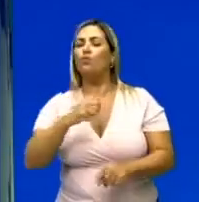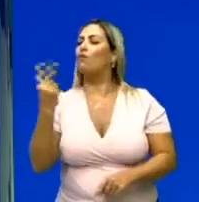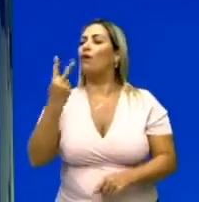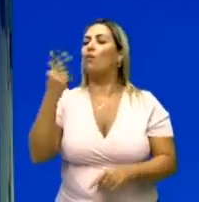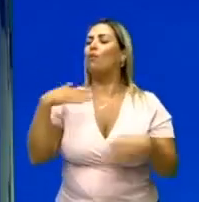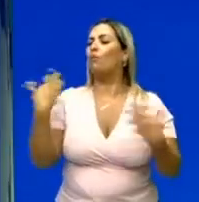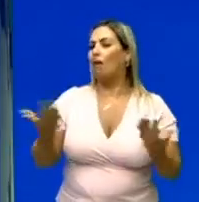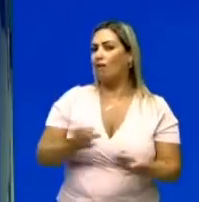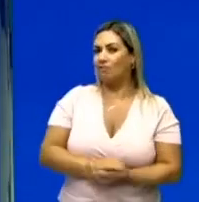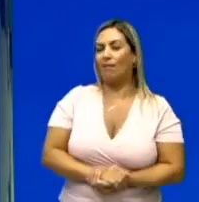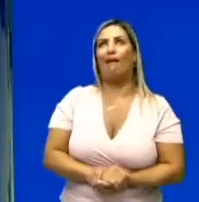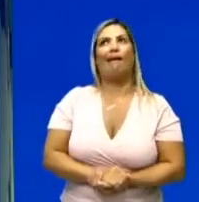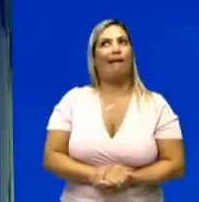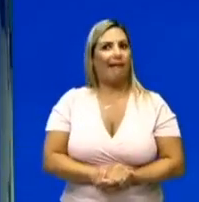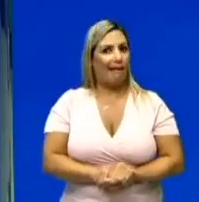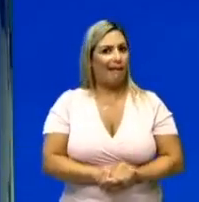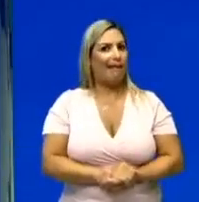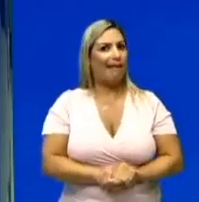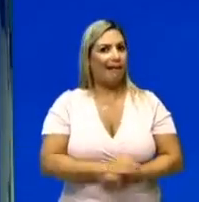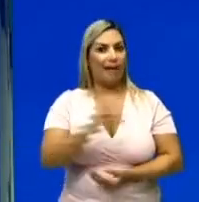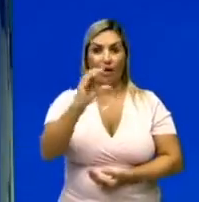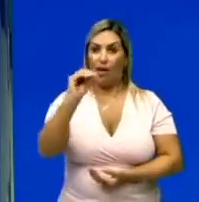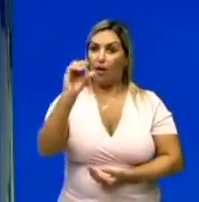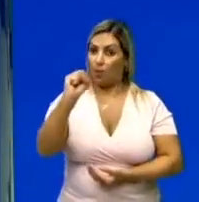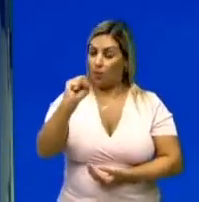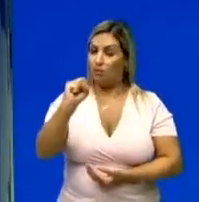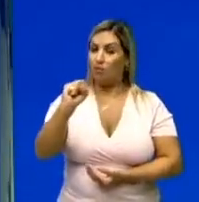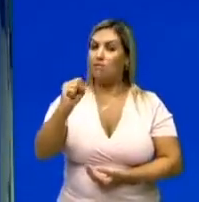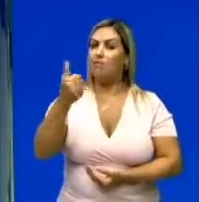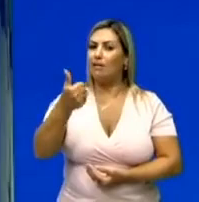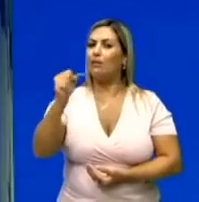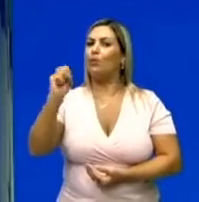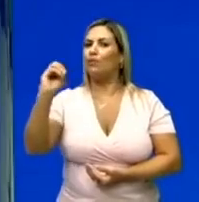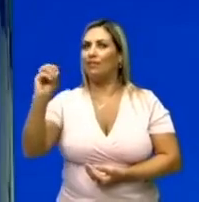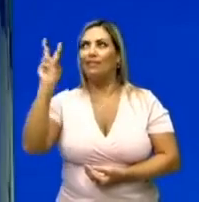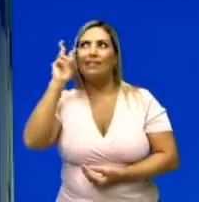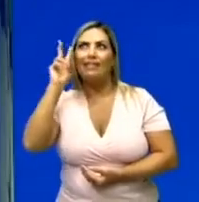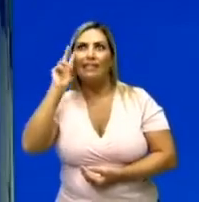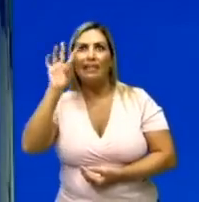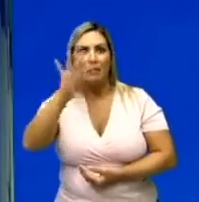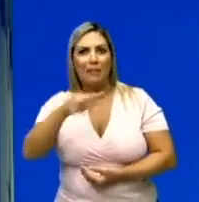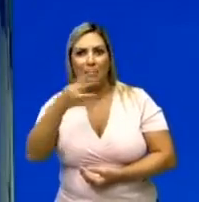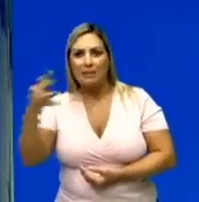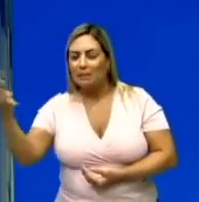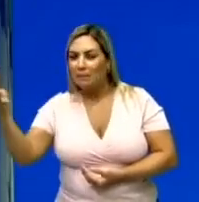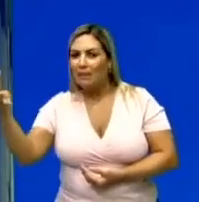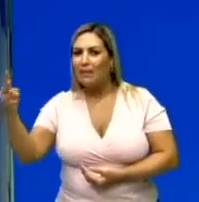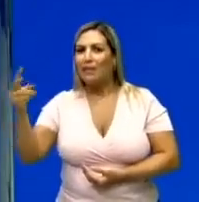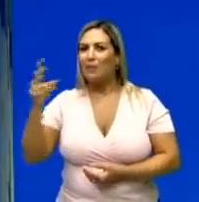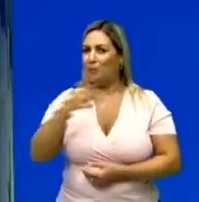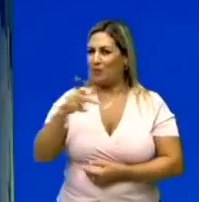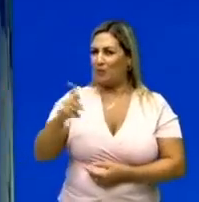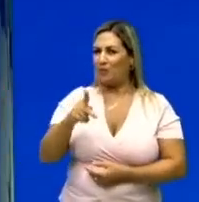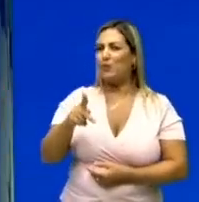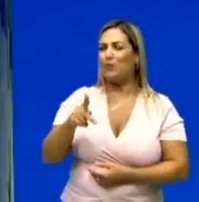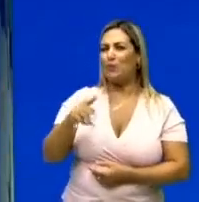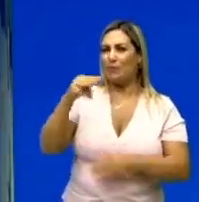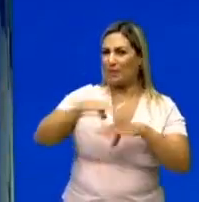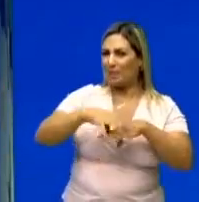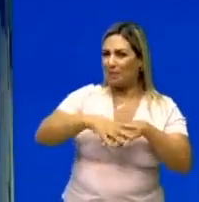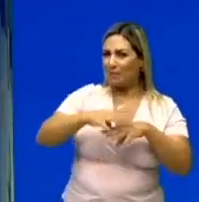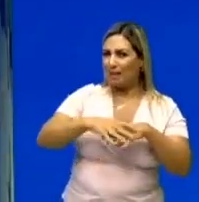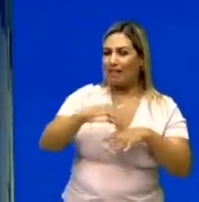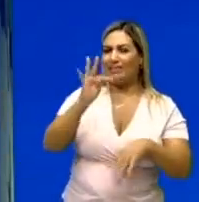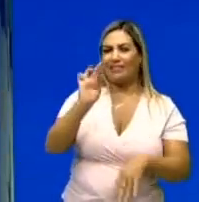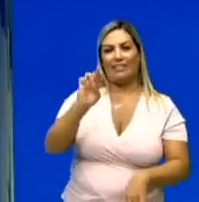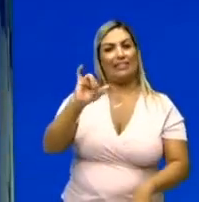vale, Fonchinelli? O cosseno de 180? Lembra lá das aulas do professor Jefferson de matemática, lá em